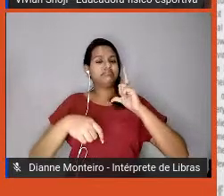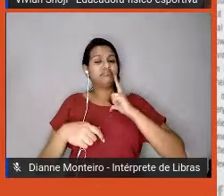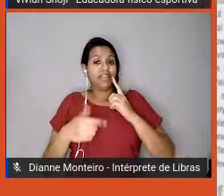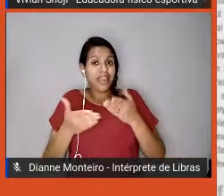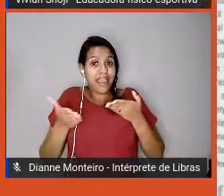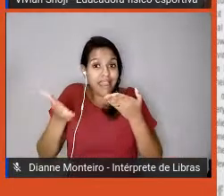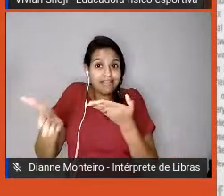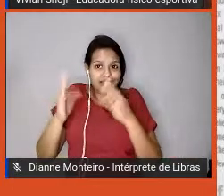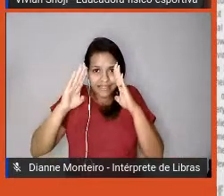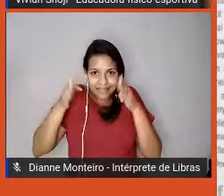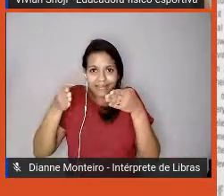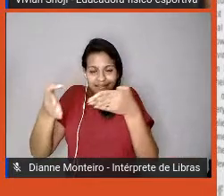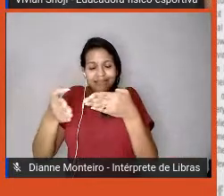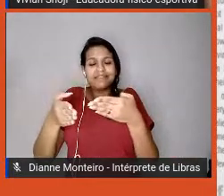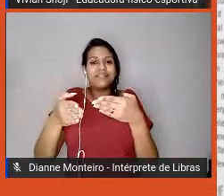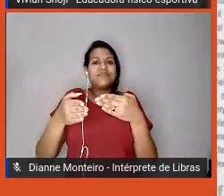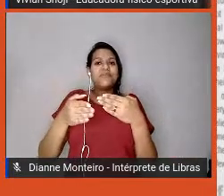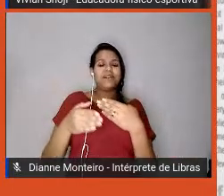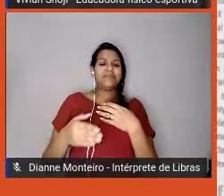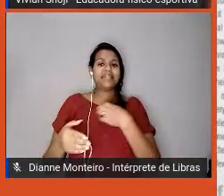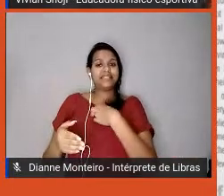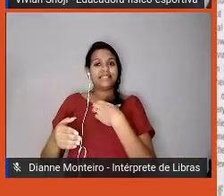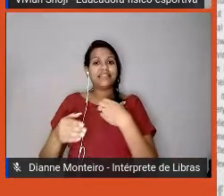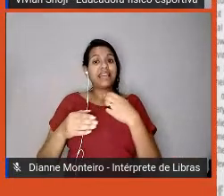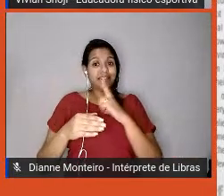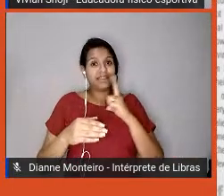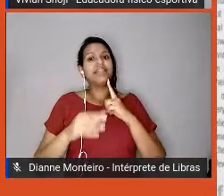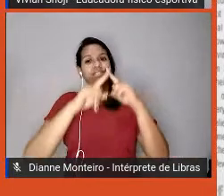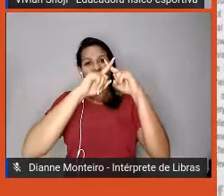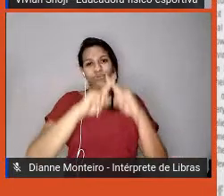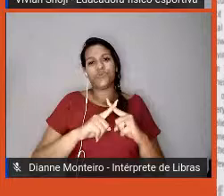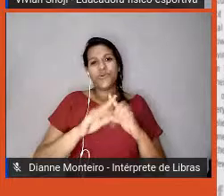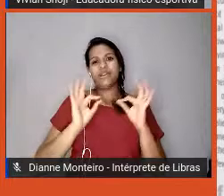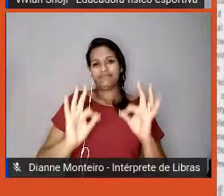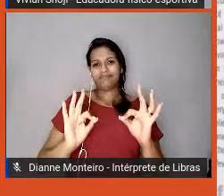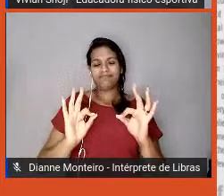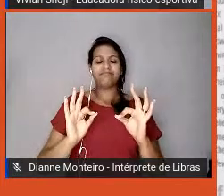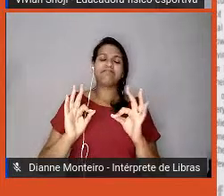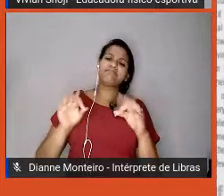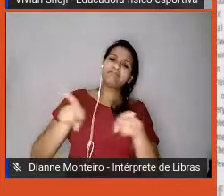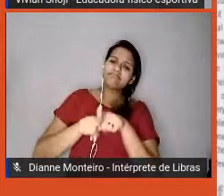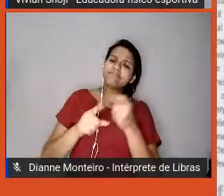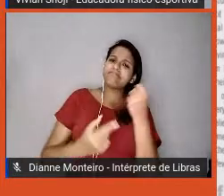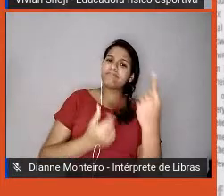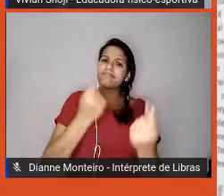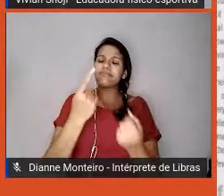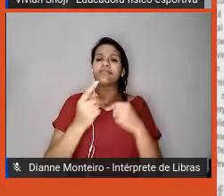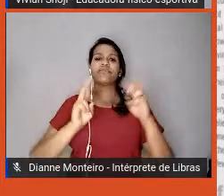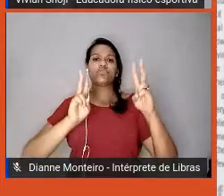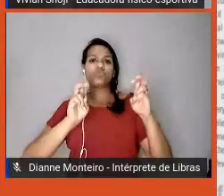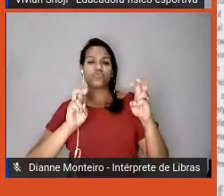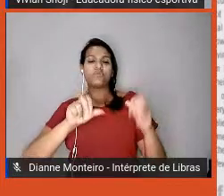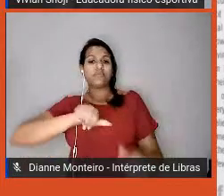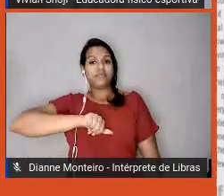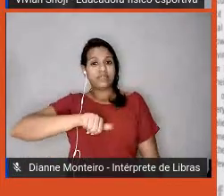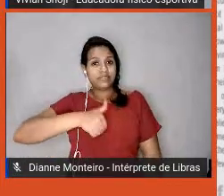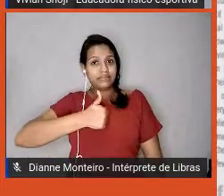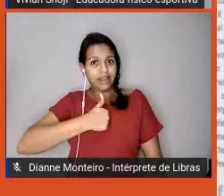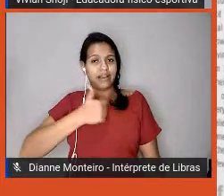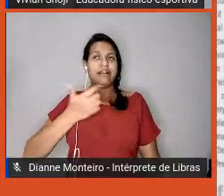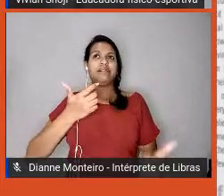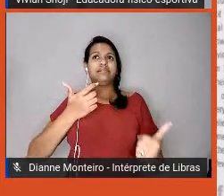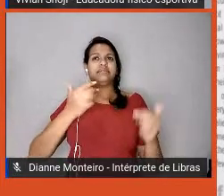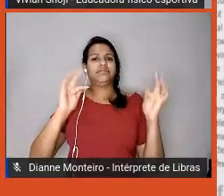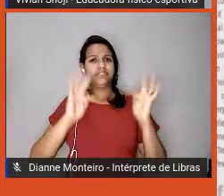muito concorridos, tanto quanto disciplinas de felicidade, bem-estar, em universidades como a Harvard, por